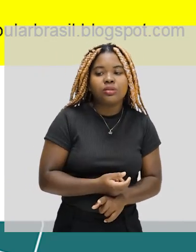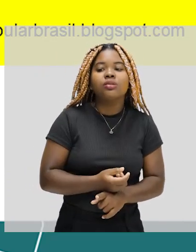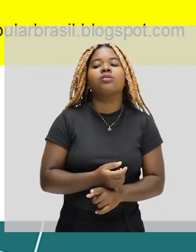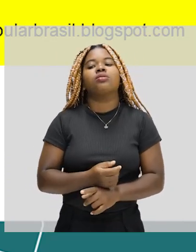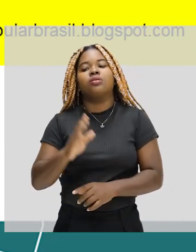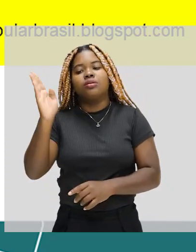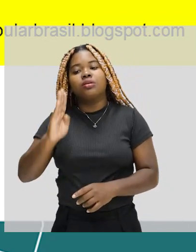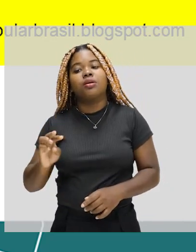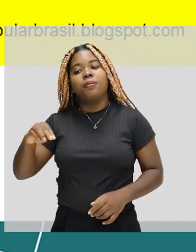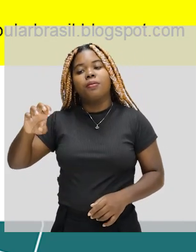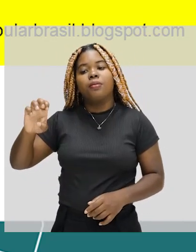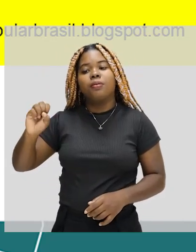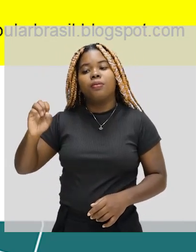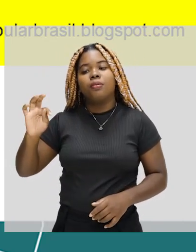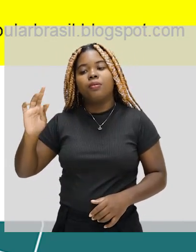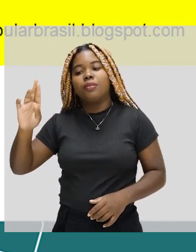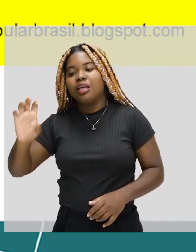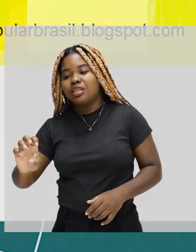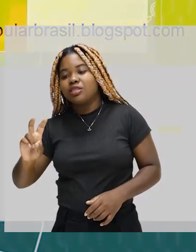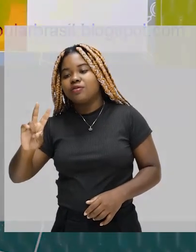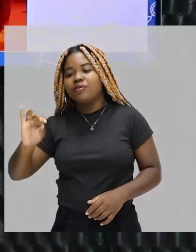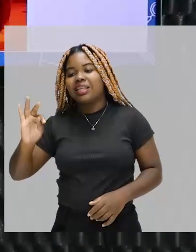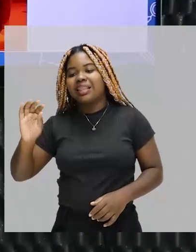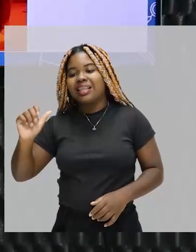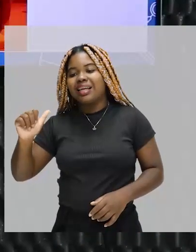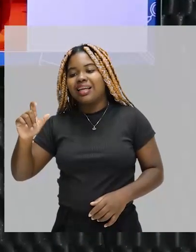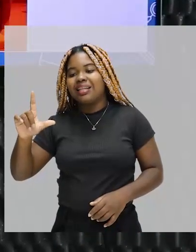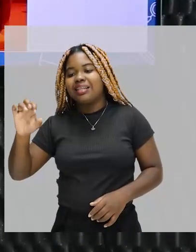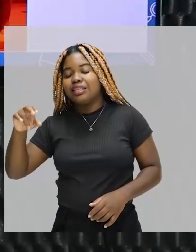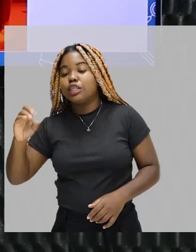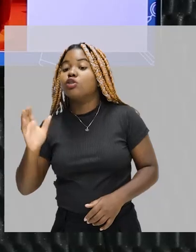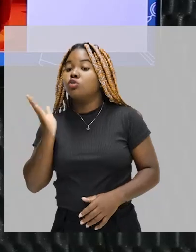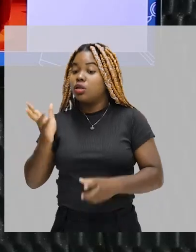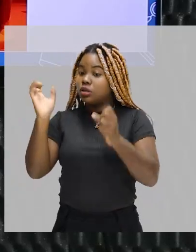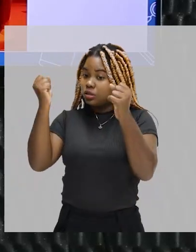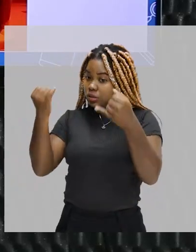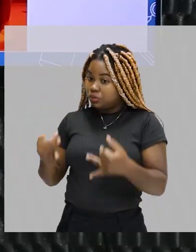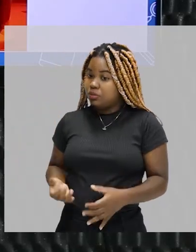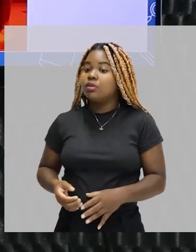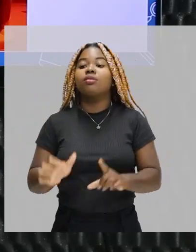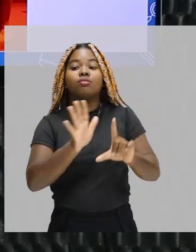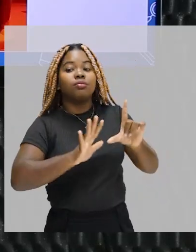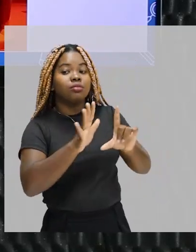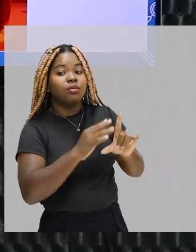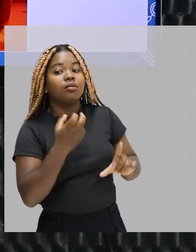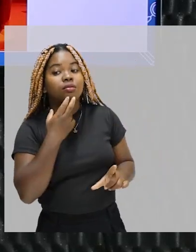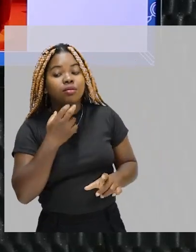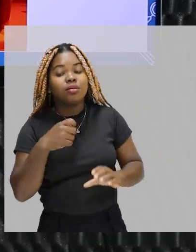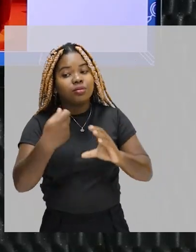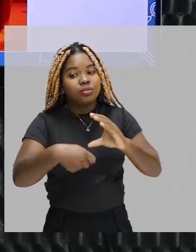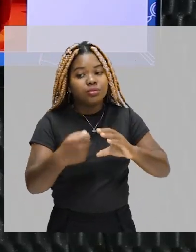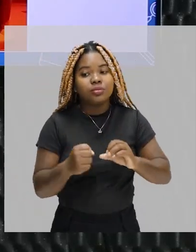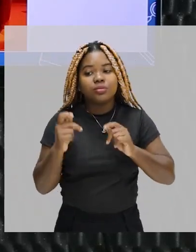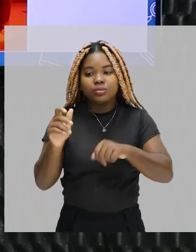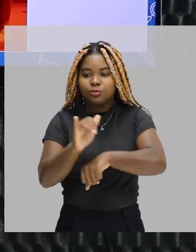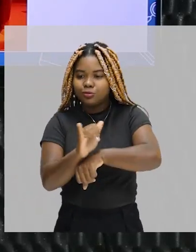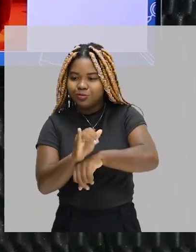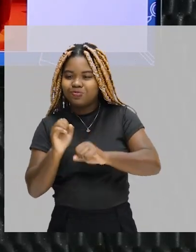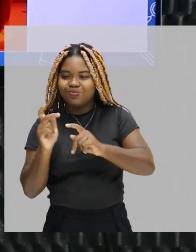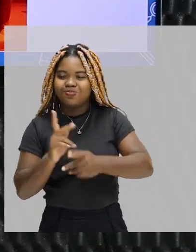Mestre Vitalino. Já falamos sobre arte popular, nós temos essa aula na plataforma Gonçalves Dias, corre lá para dar uma olhada, lá no canal do YouTube.